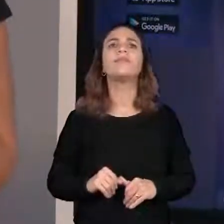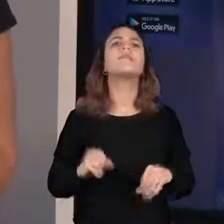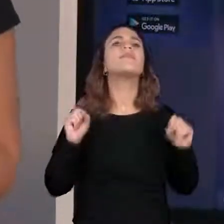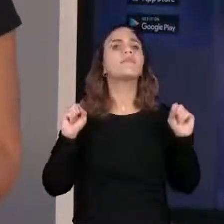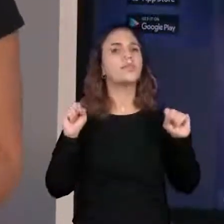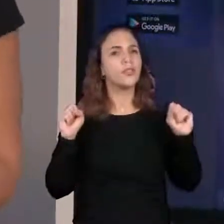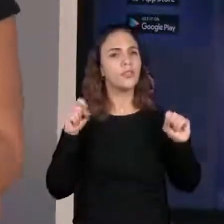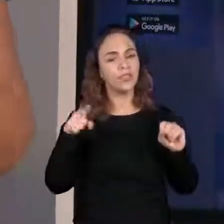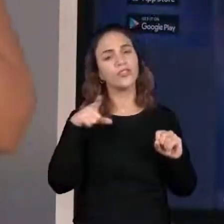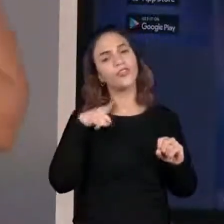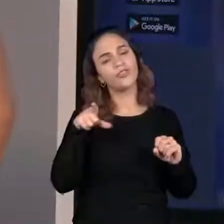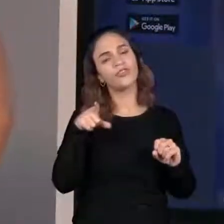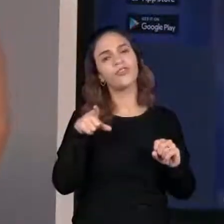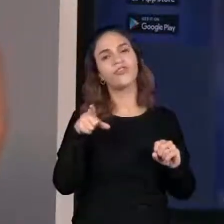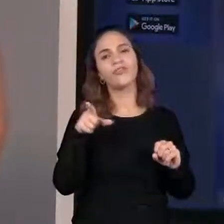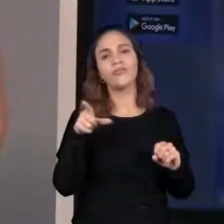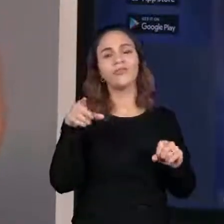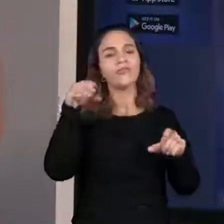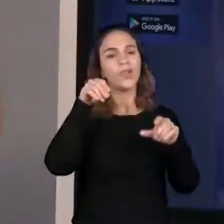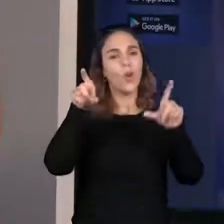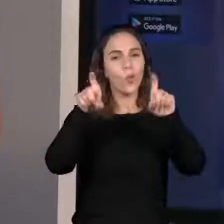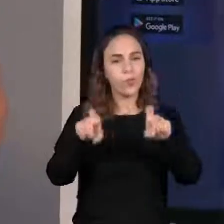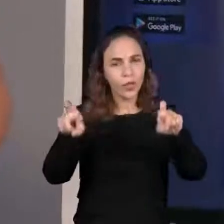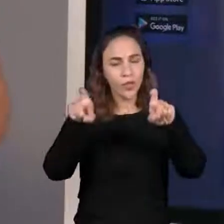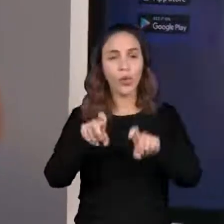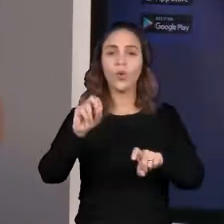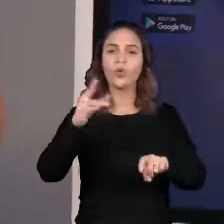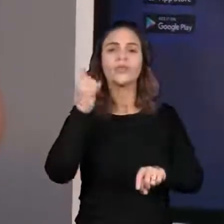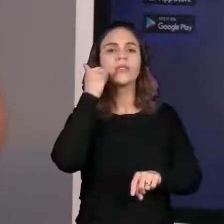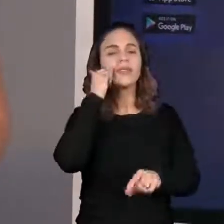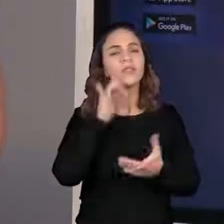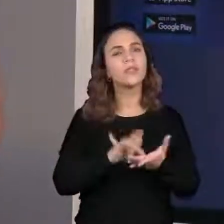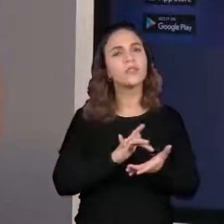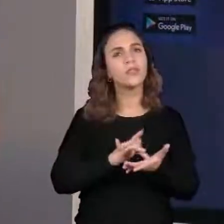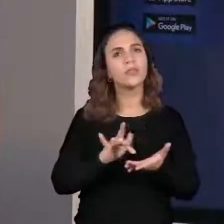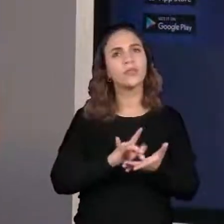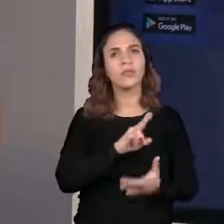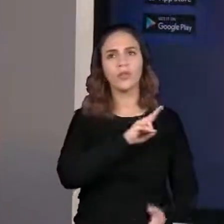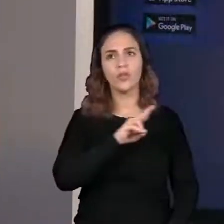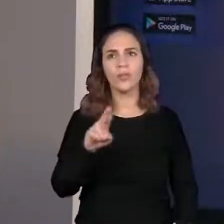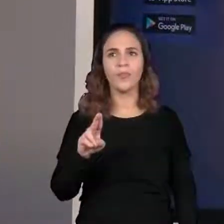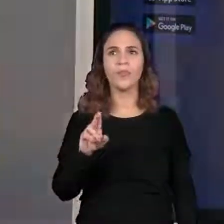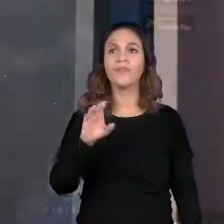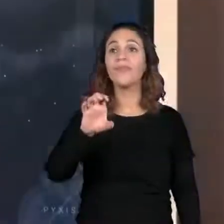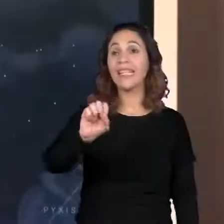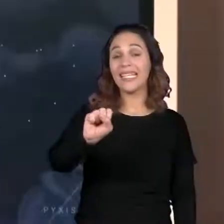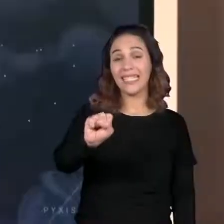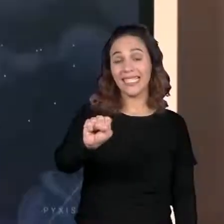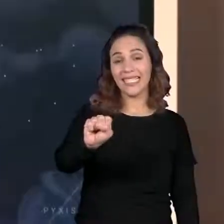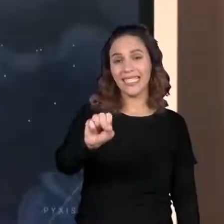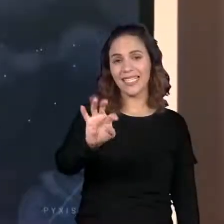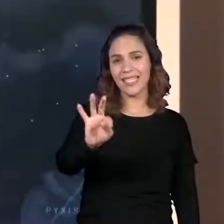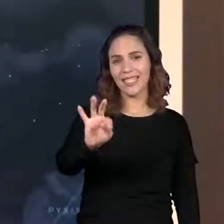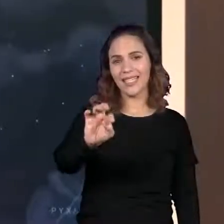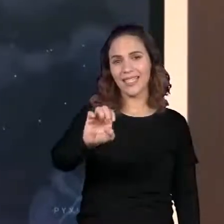no navegador da internet, podem baixar no celular. E ele se chama Estelarium. Olha só, aqui eu tenho uma